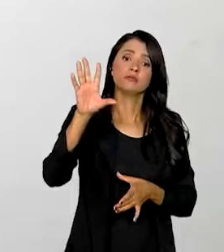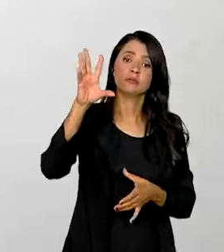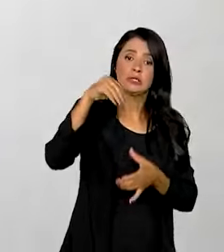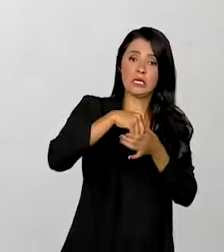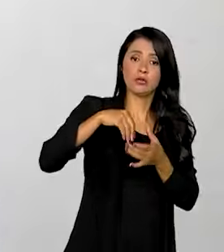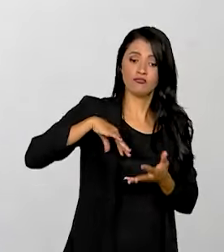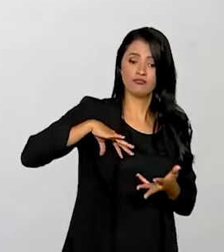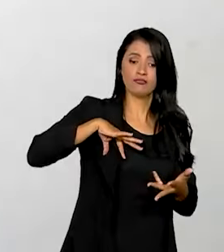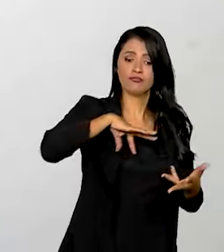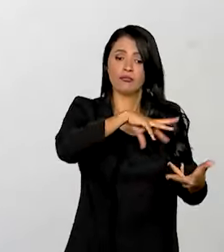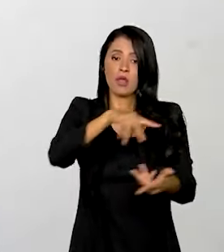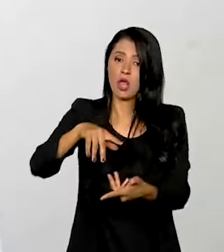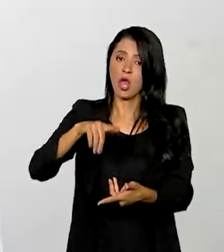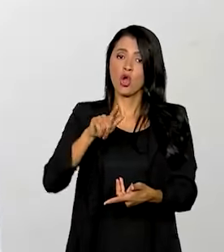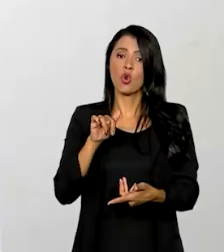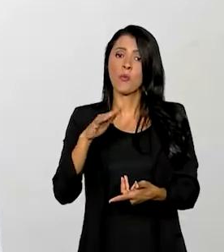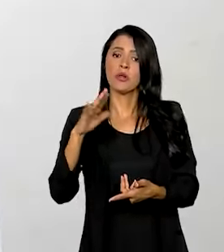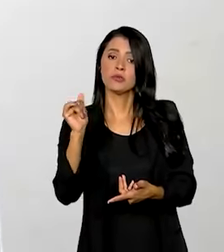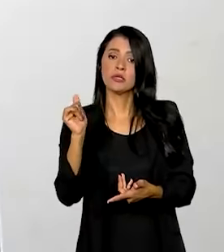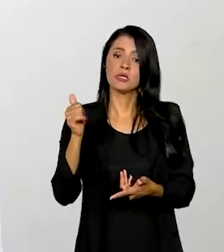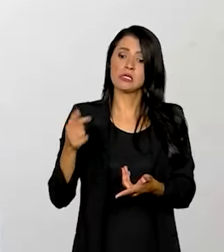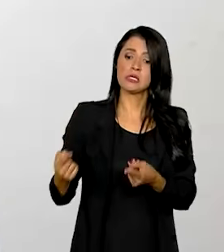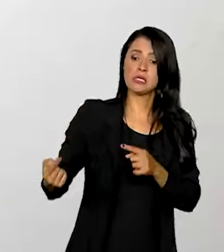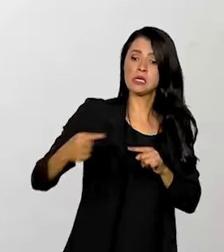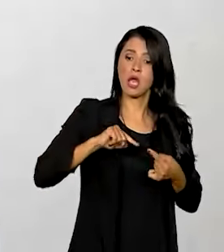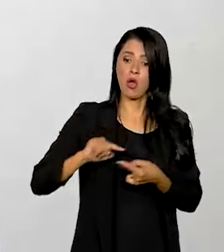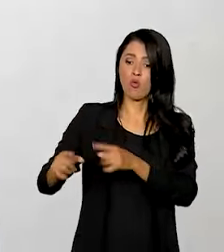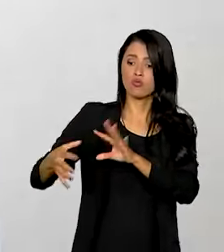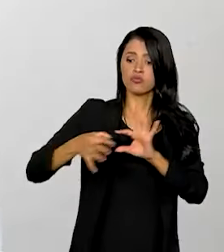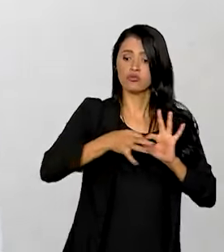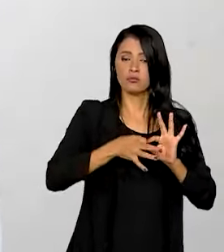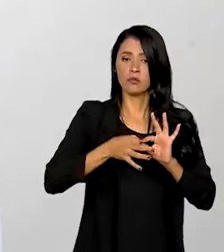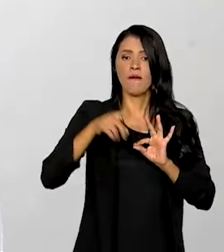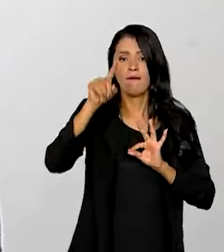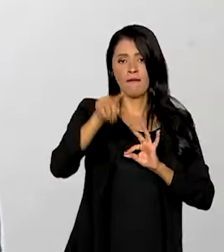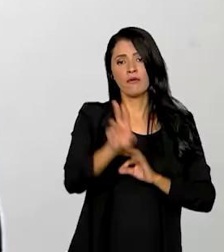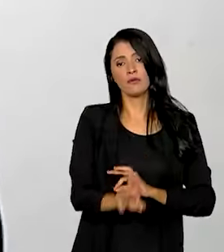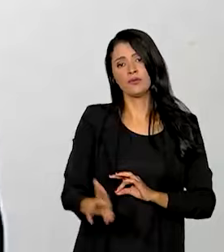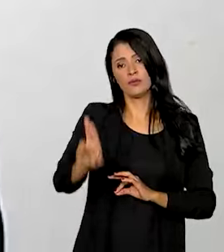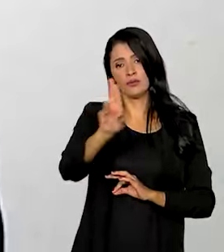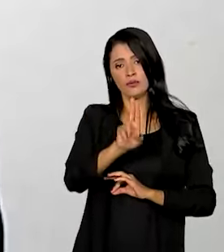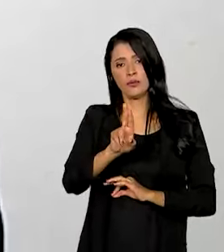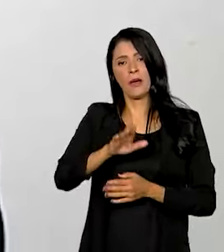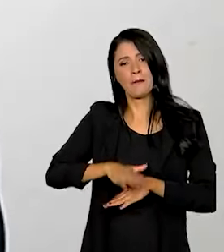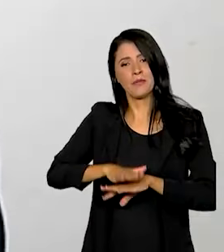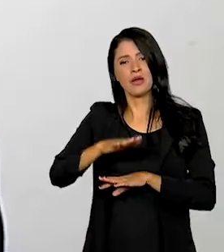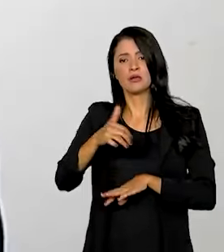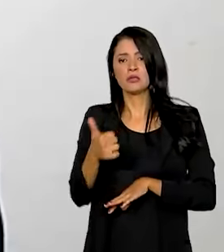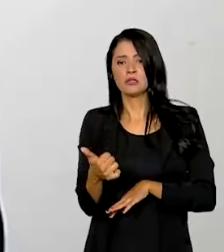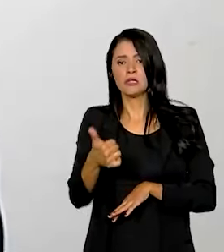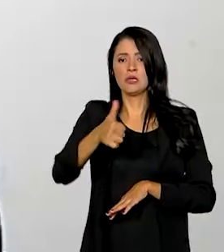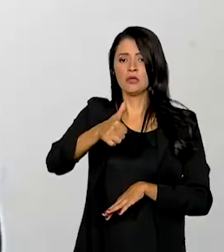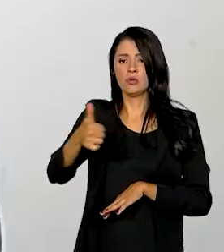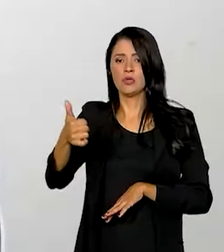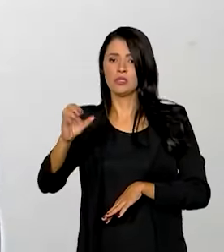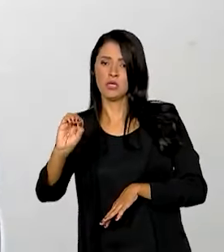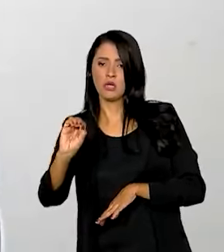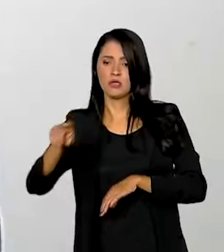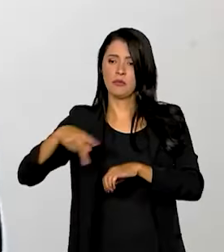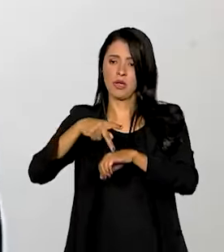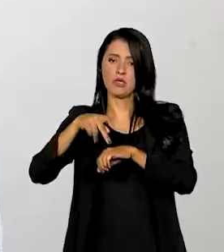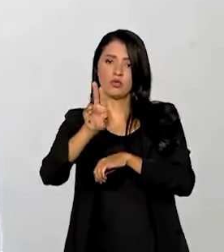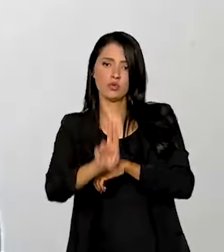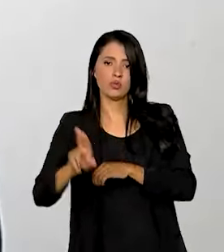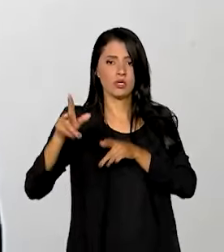globalização. O que seria isso? É uma prática que é adotada por mais de 110 países no mundo.